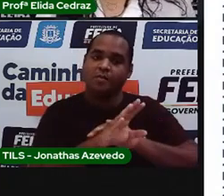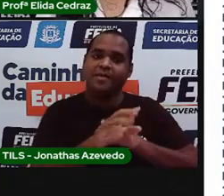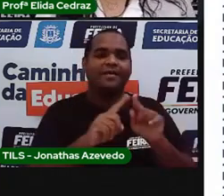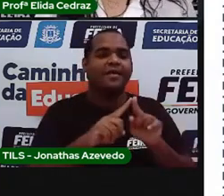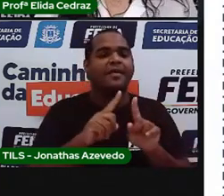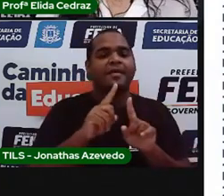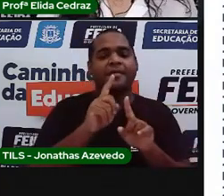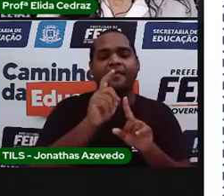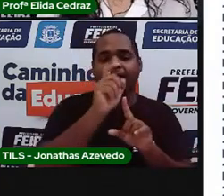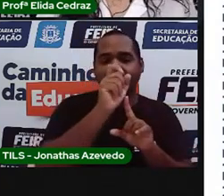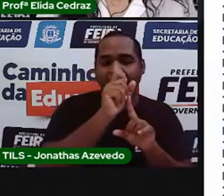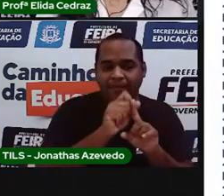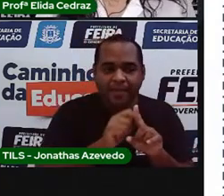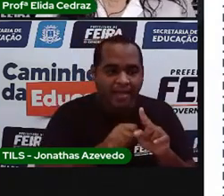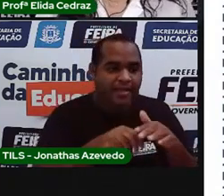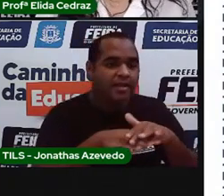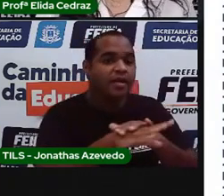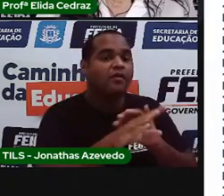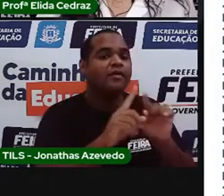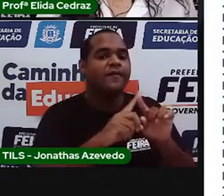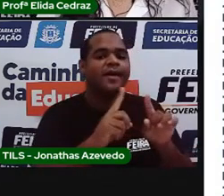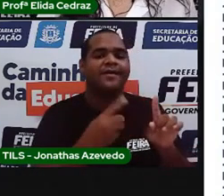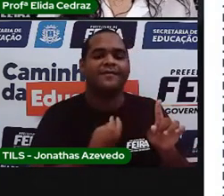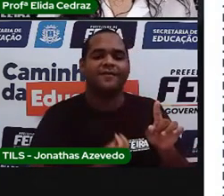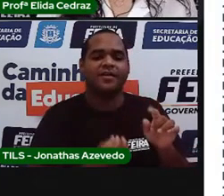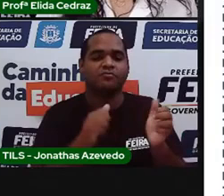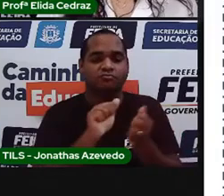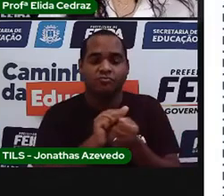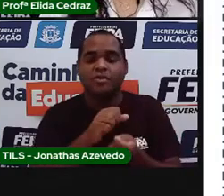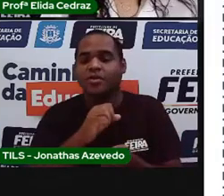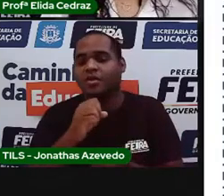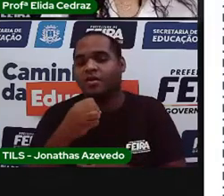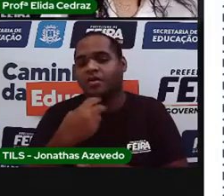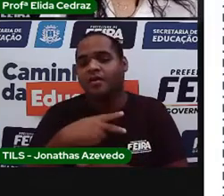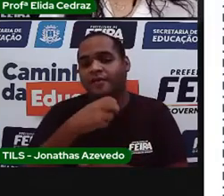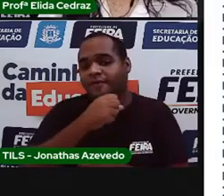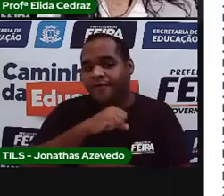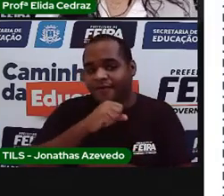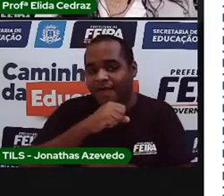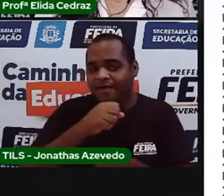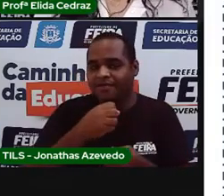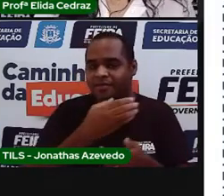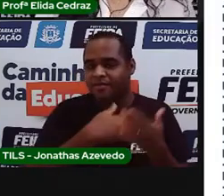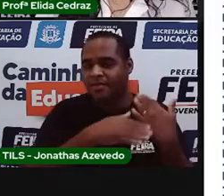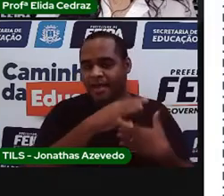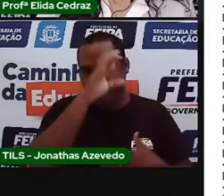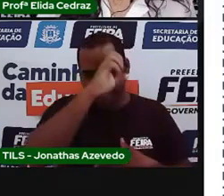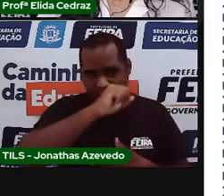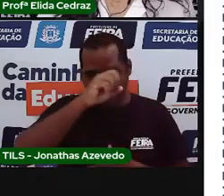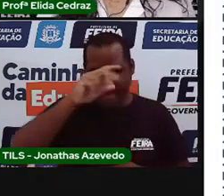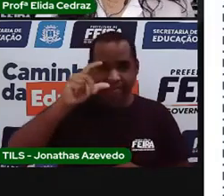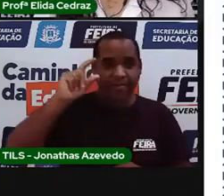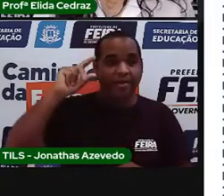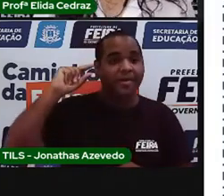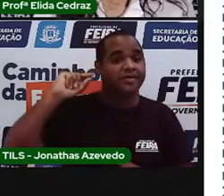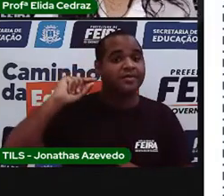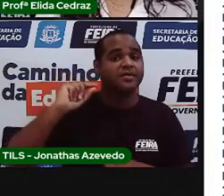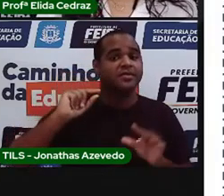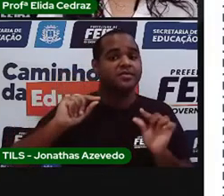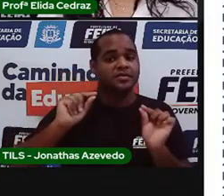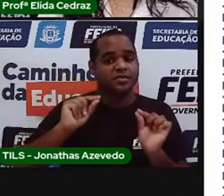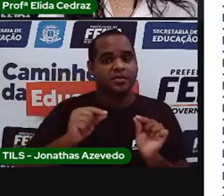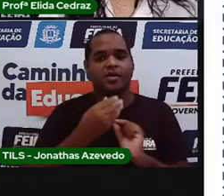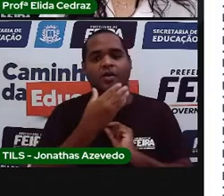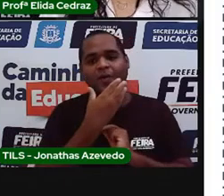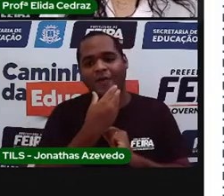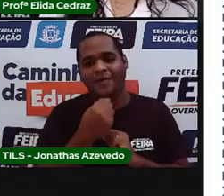o mês vivendo como meus bisavós aprenderam com os mais antigos. Os